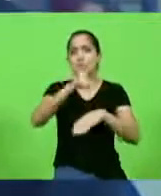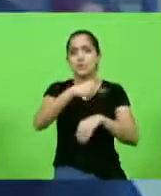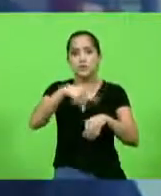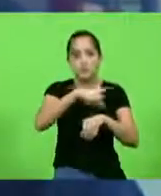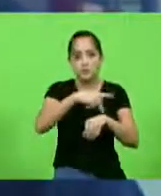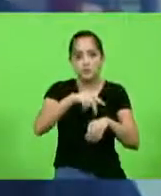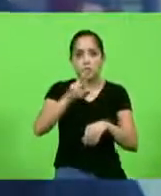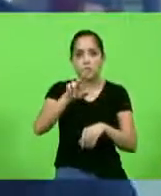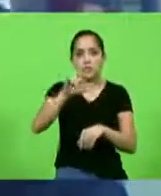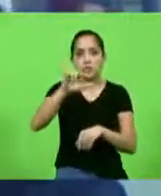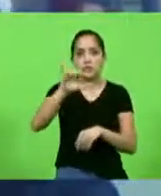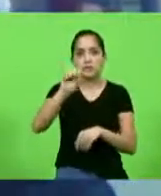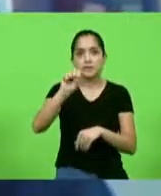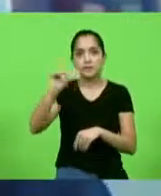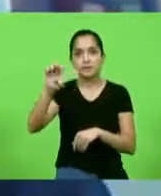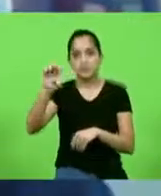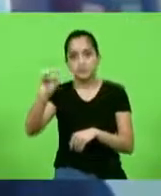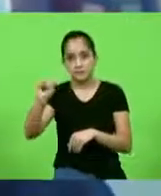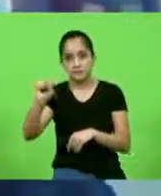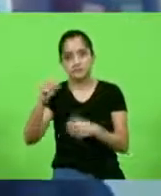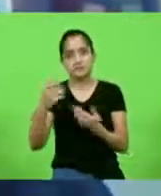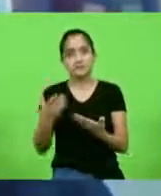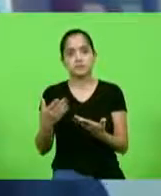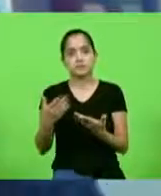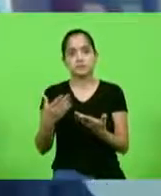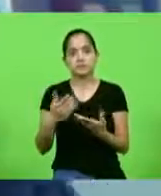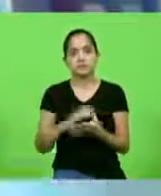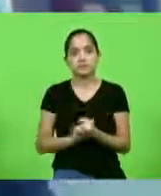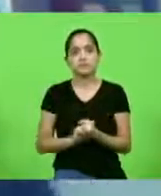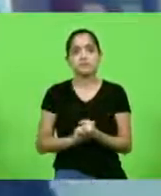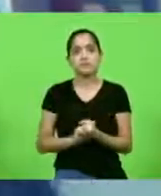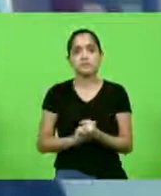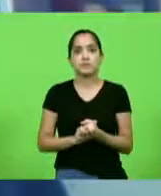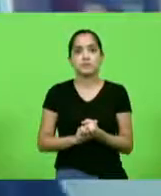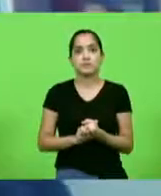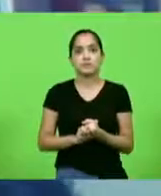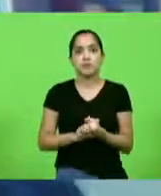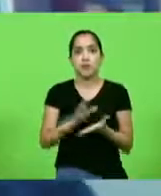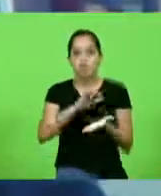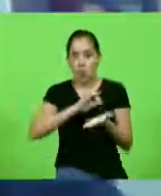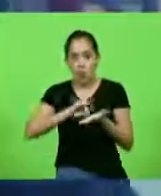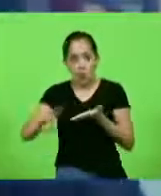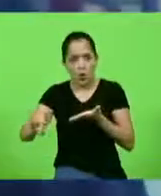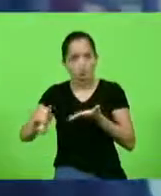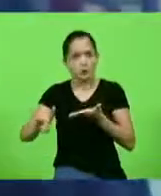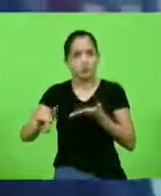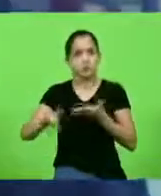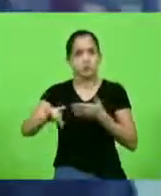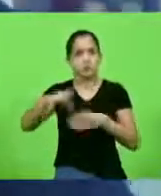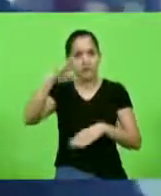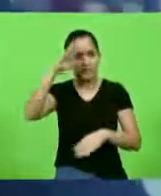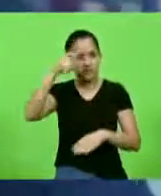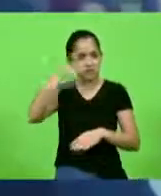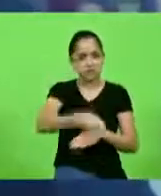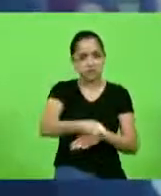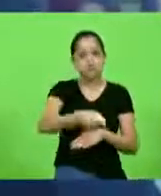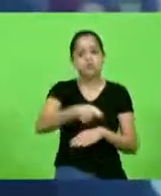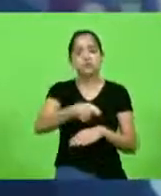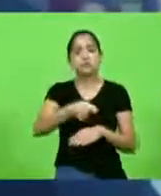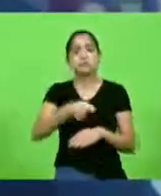Ulisses Guimarães, as minhas palavras. Tenho ódio à ditadura, ódio e nojo. Os anos de